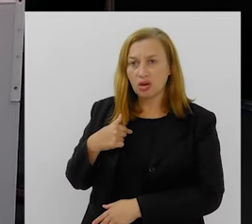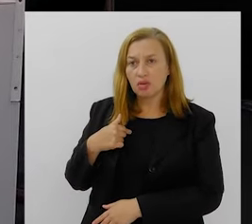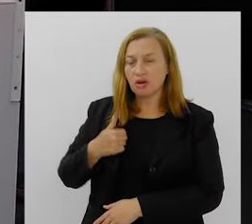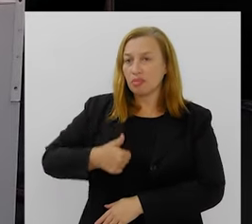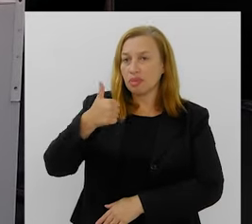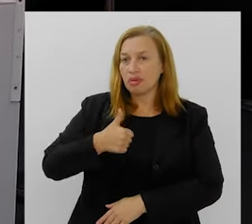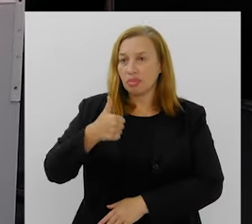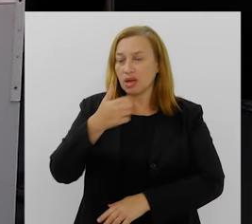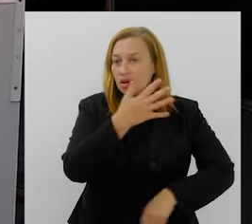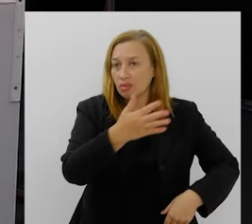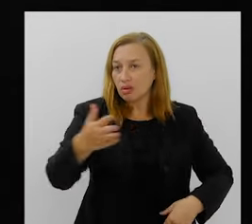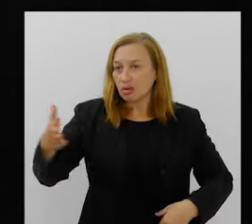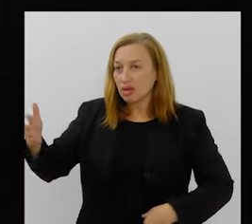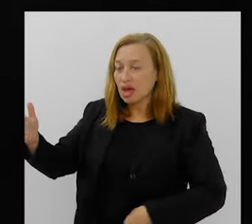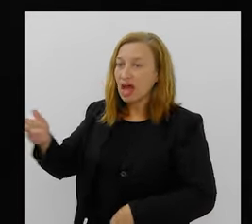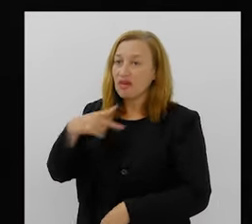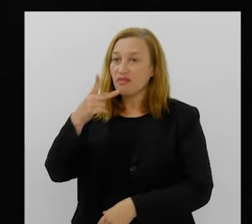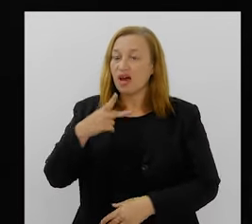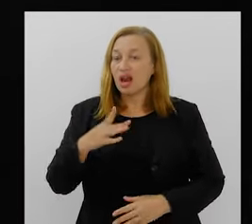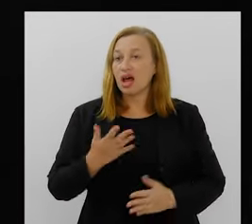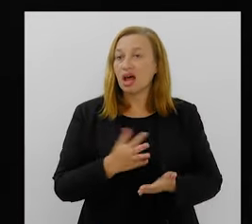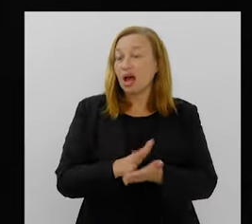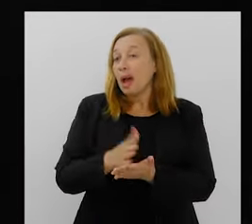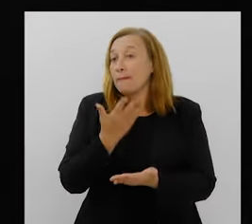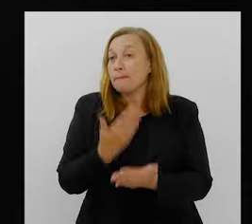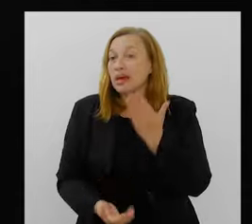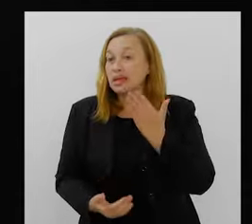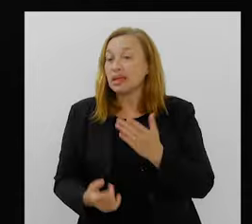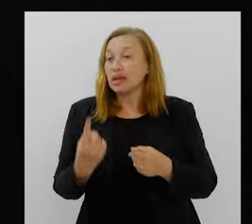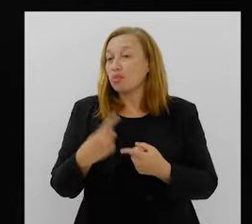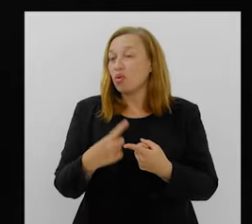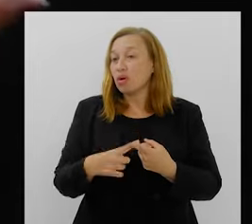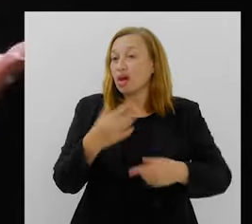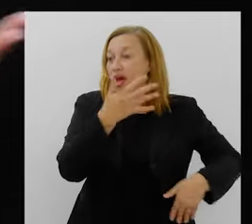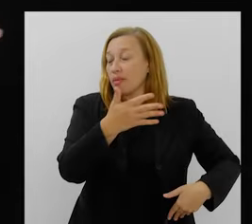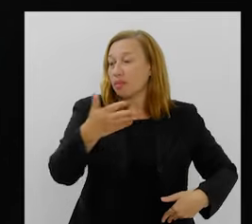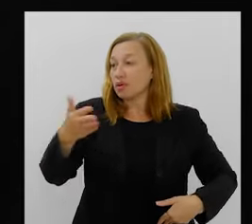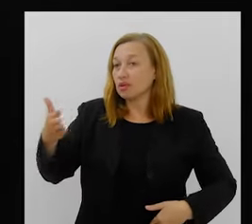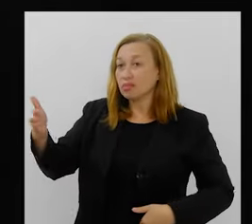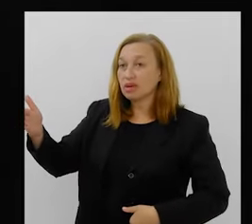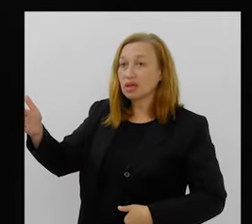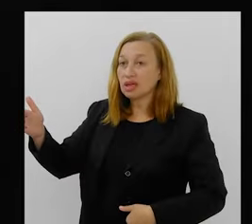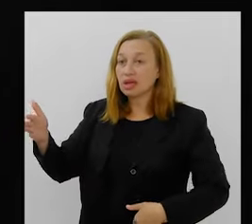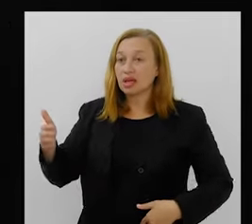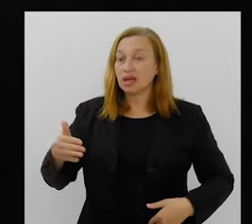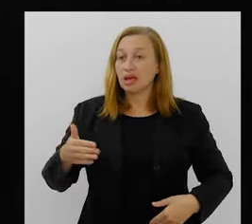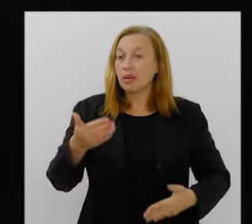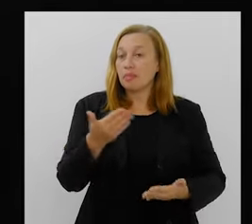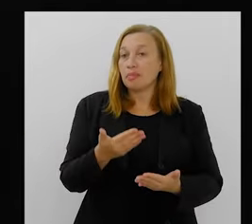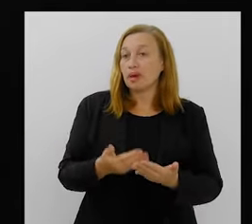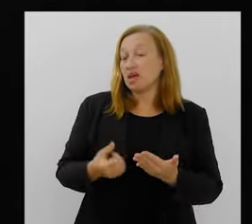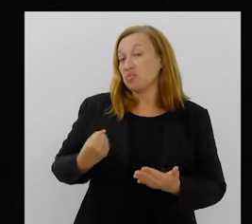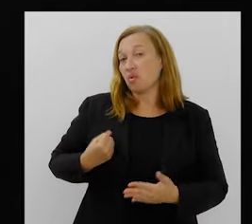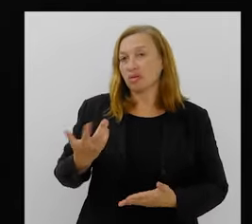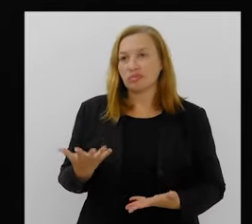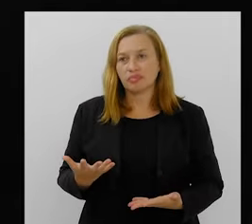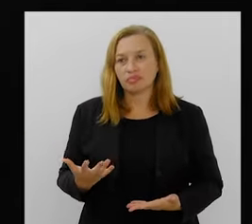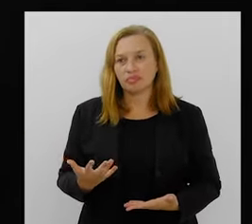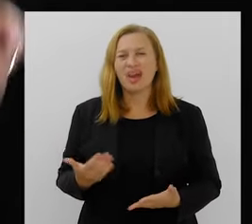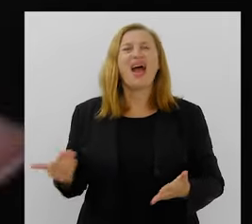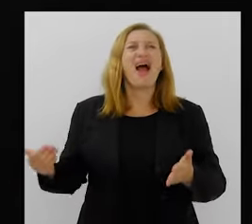porta-bandeira do Salgueiro, ah, o Salgueiro perdeu ponto ou perdeu um título porque a porta-bandeira perdeu um décimo.